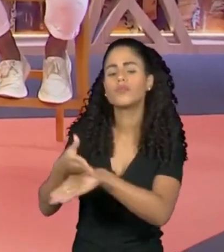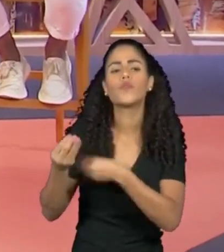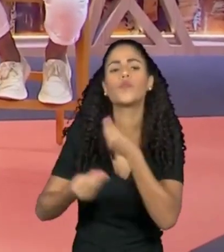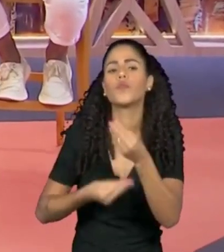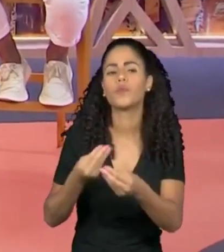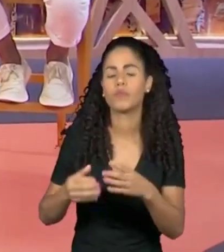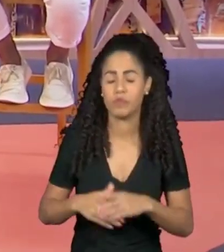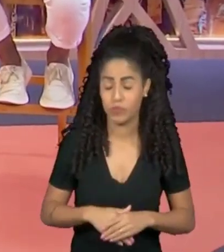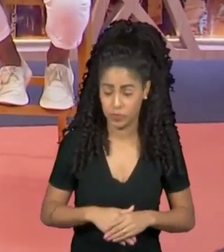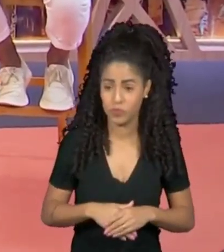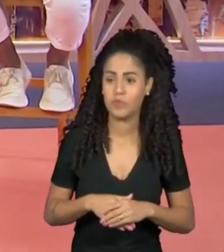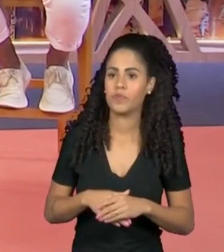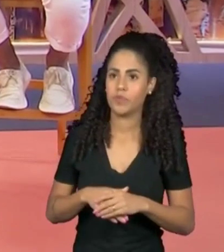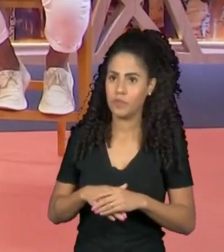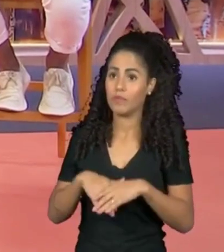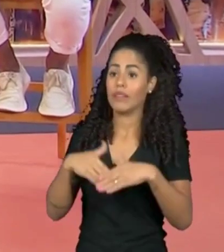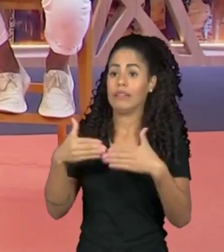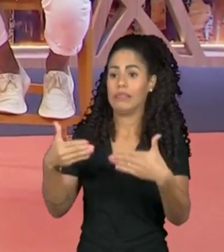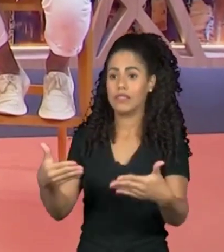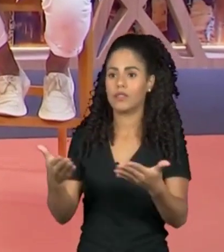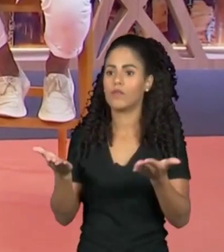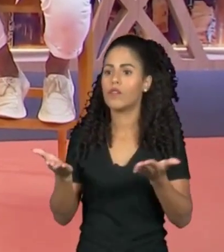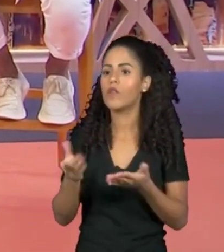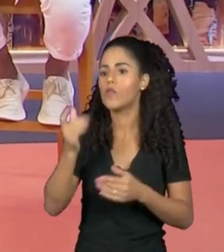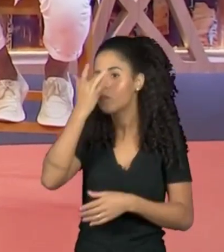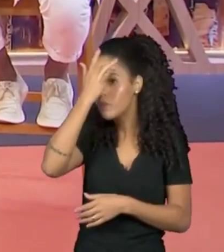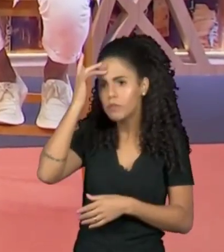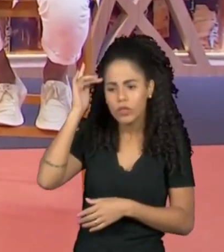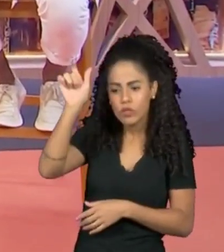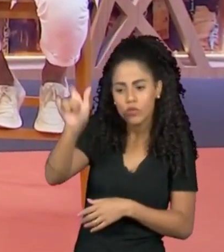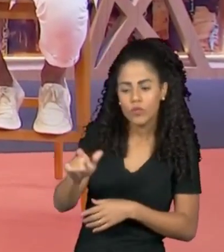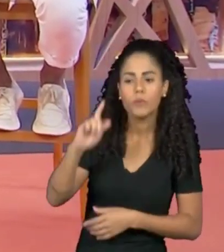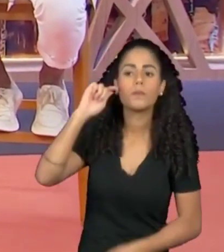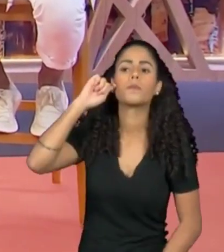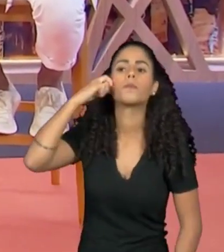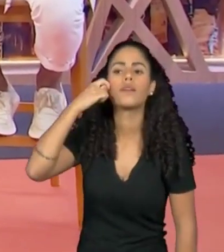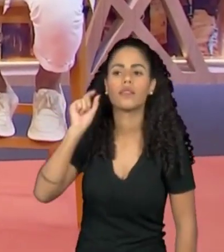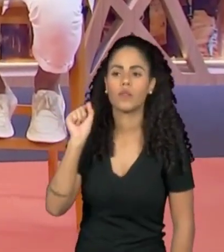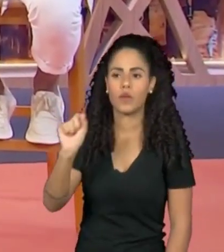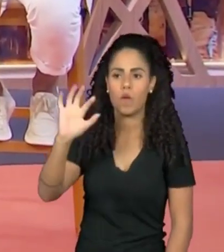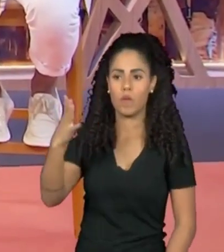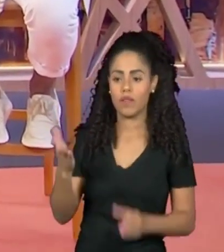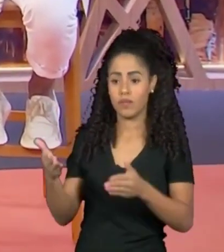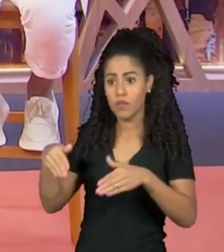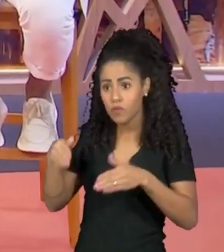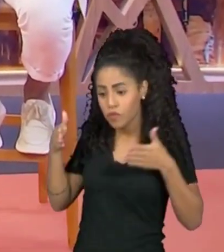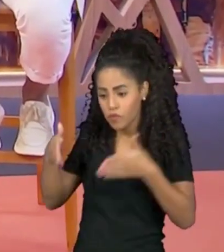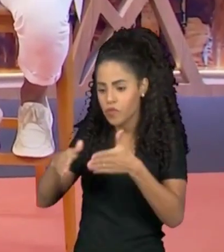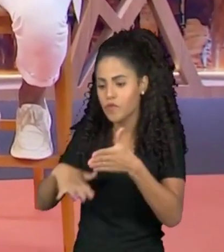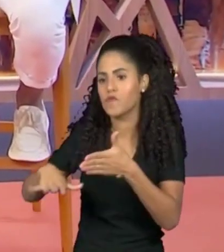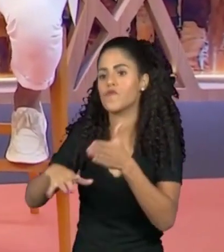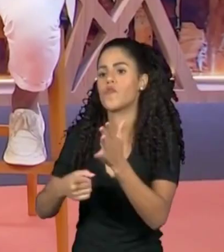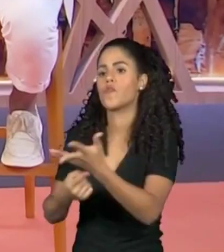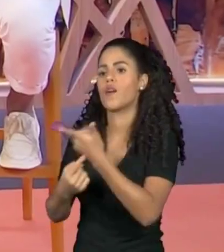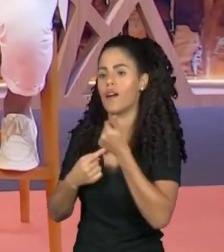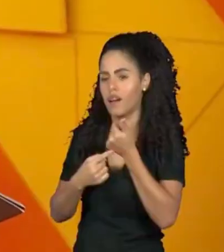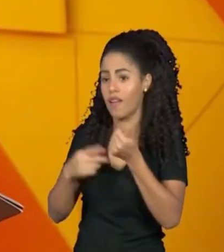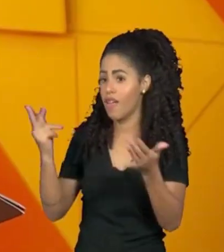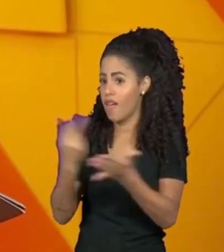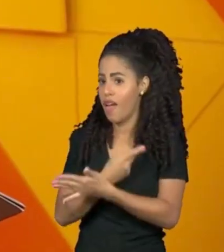Eu acho que a questão de ser um artista negro, no mercado das artes em especial, é que você não pode errar.